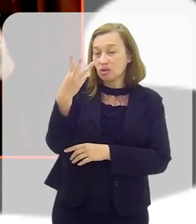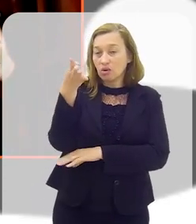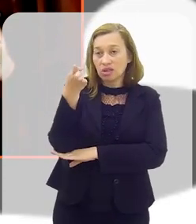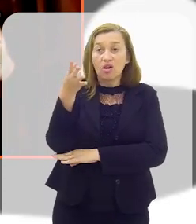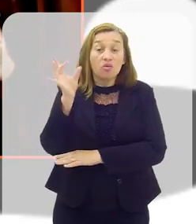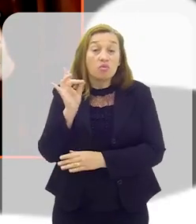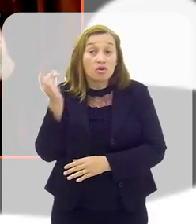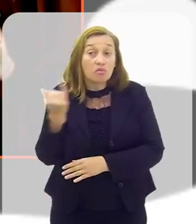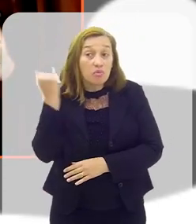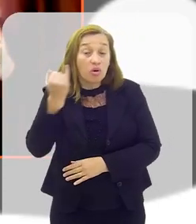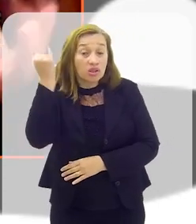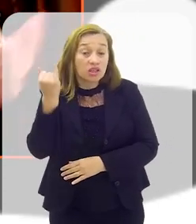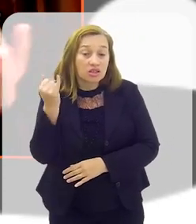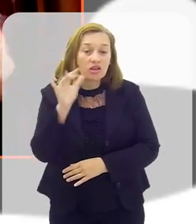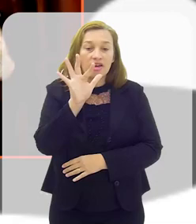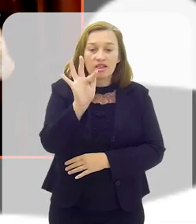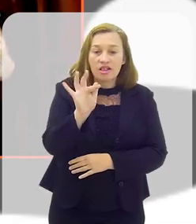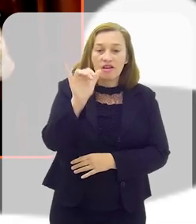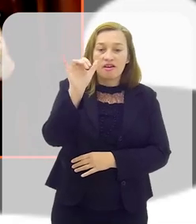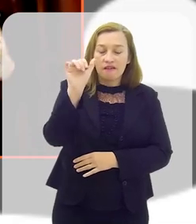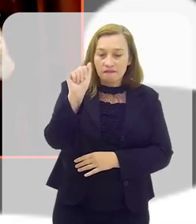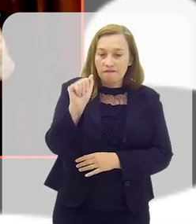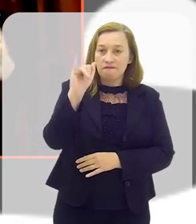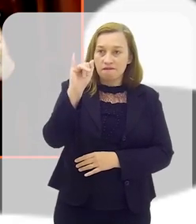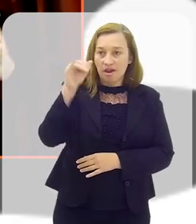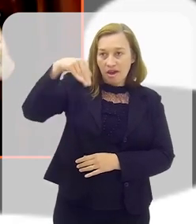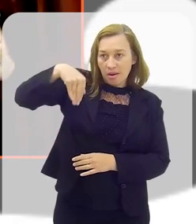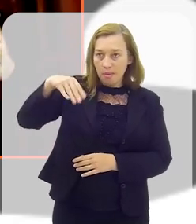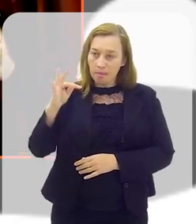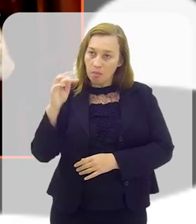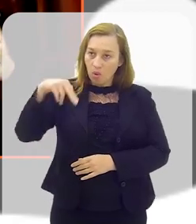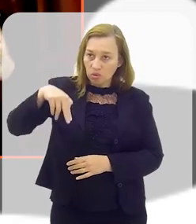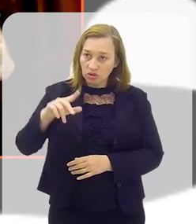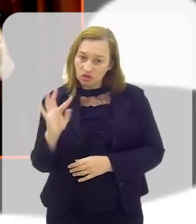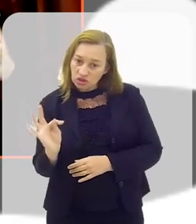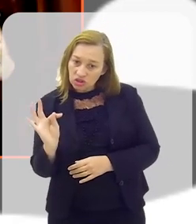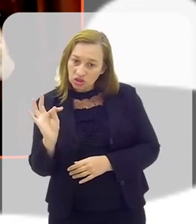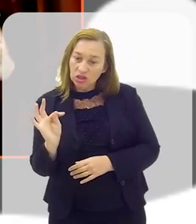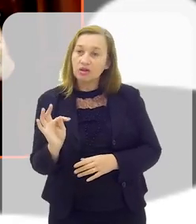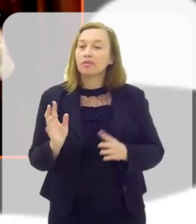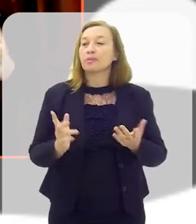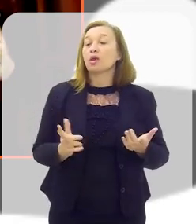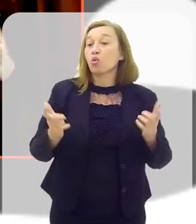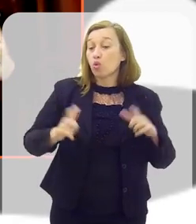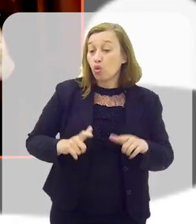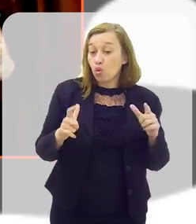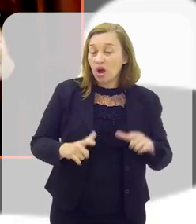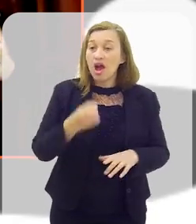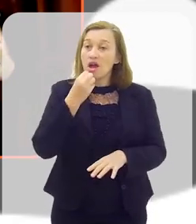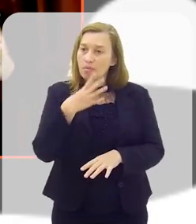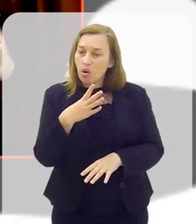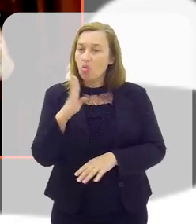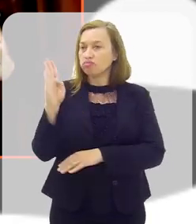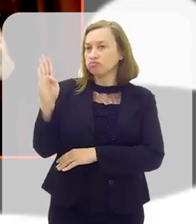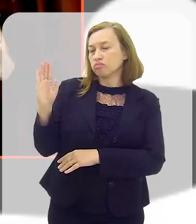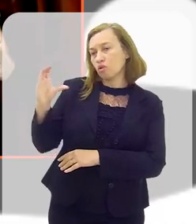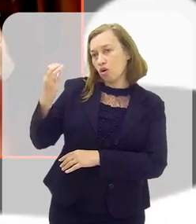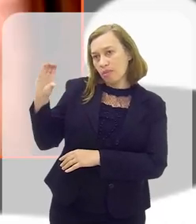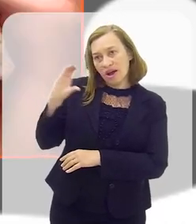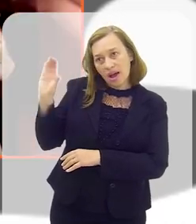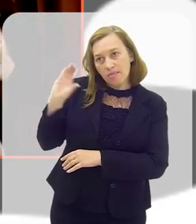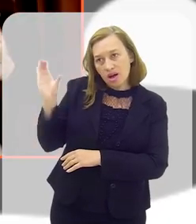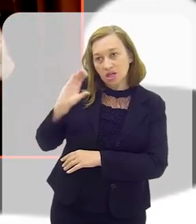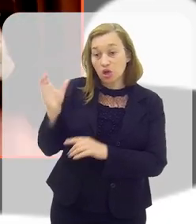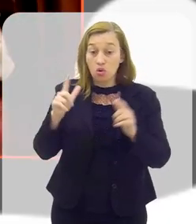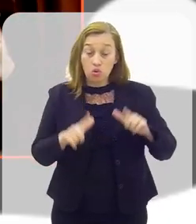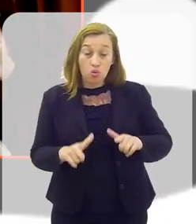realidade, é que o Fairmont, por exemplo, Claudio, ele tem uma situação geográfica muito boa. Ele fica no bairro de Copacabana, então o